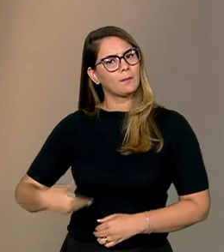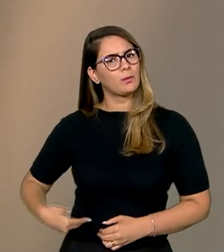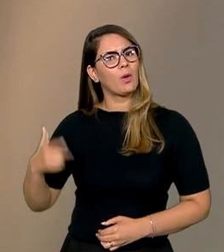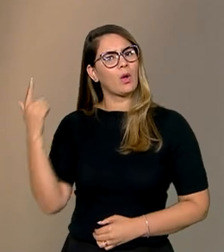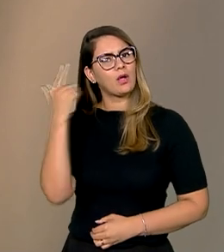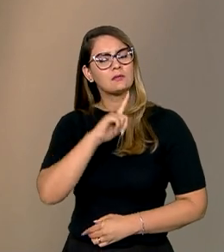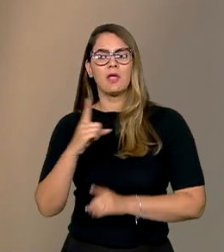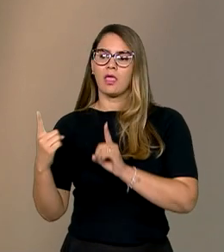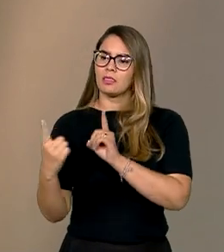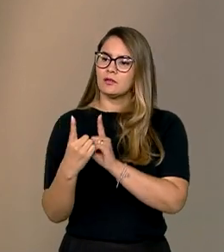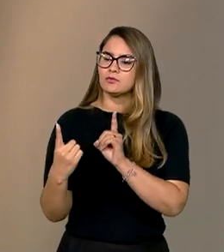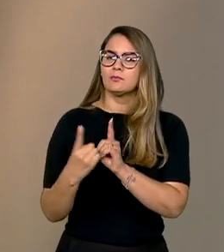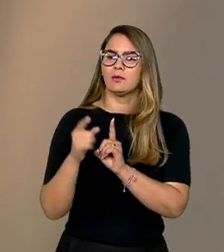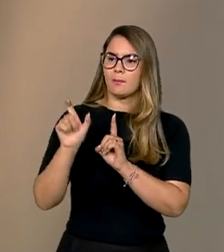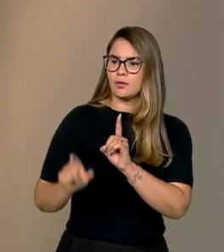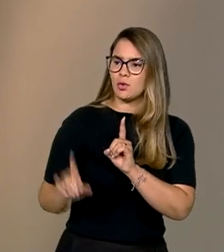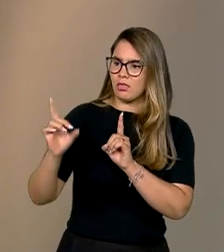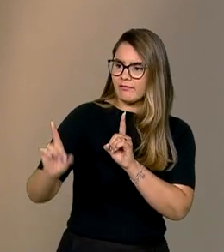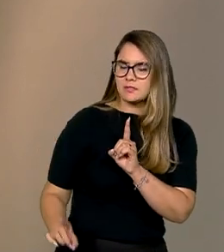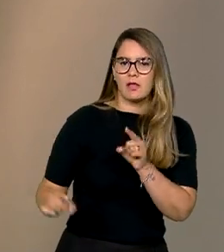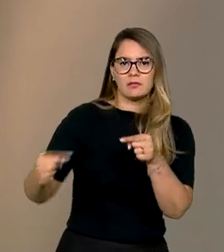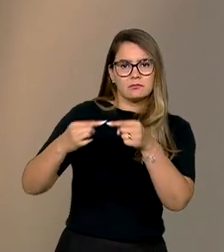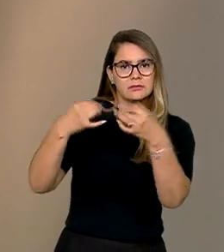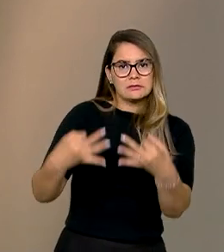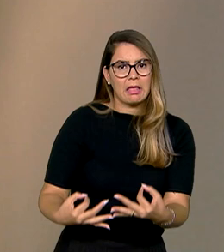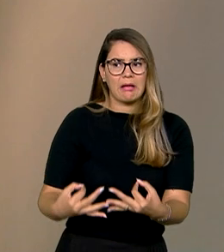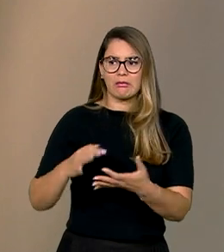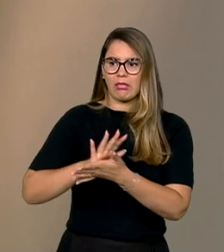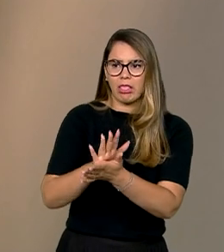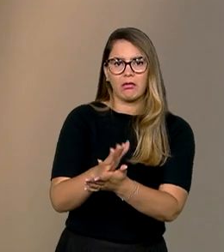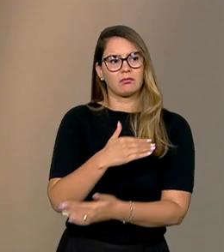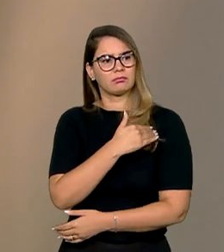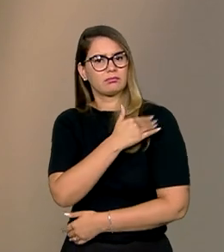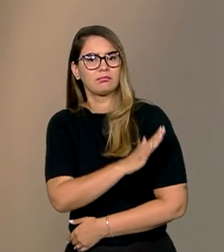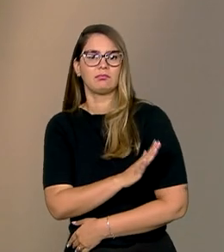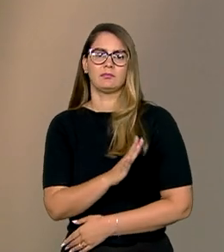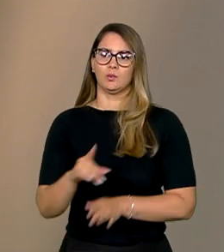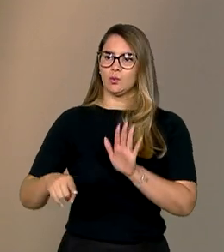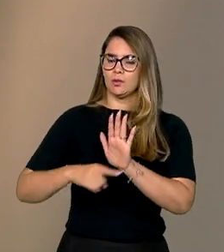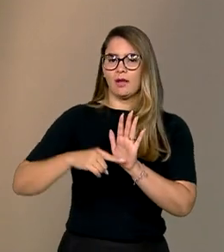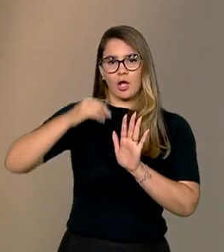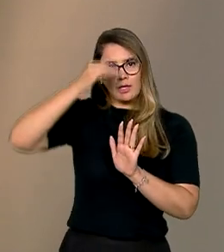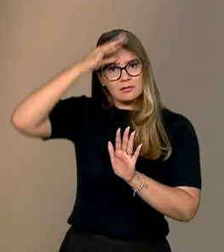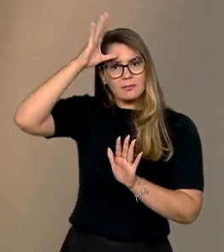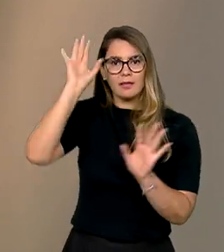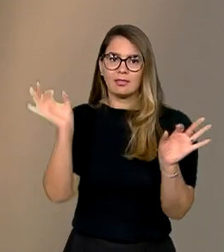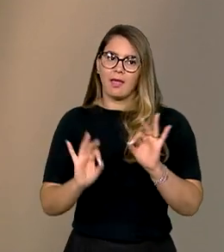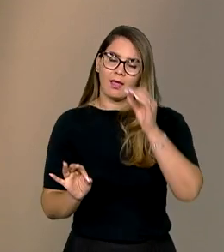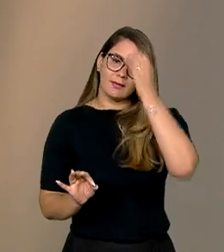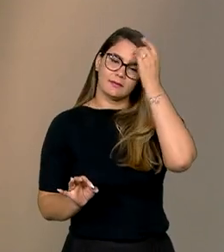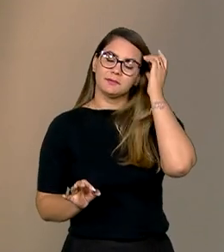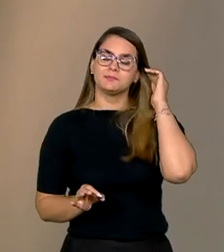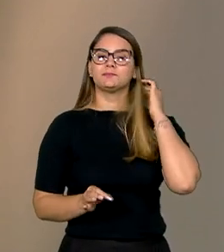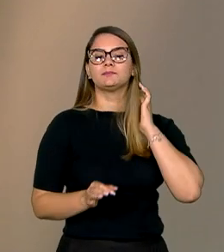o devido atendimento a uma pessoa com deficiência, não discrimine, não negue conhecimento, não negue serviço, alegando